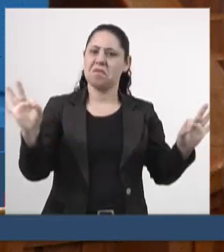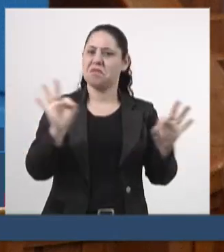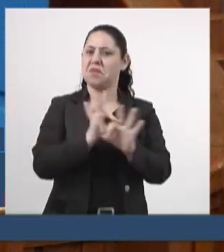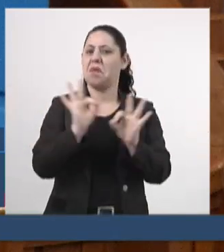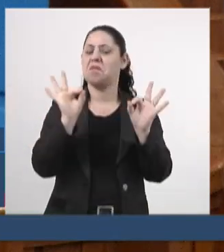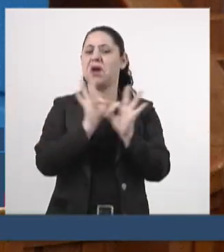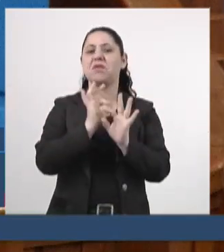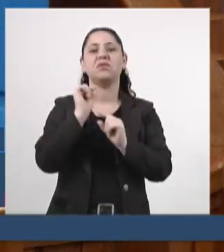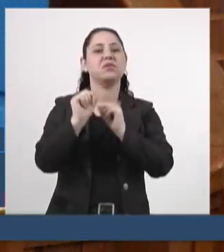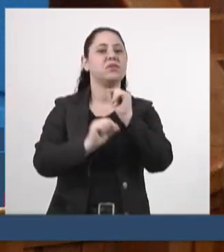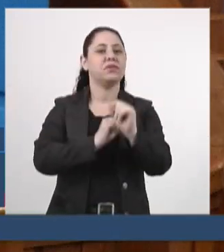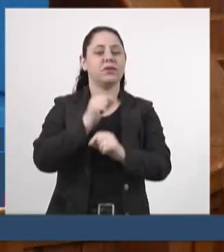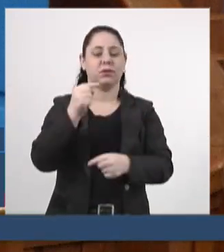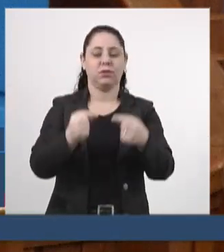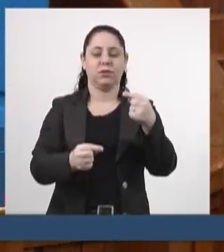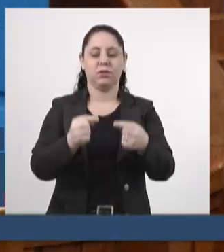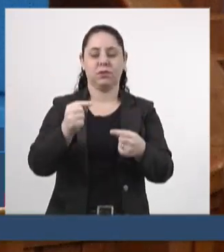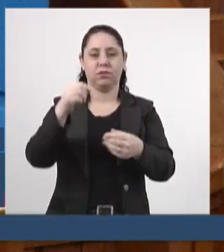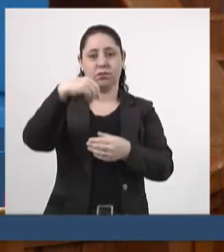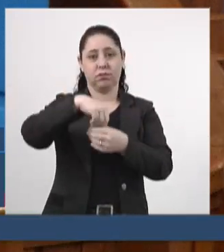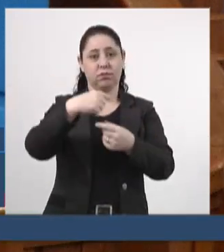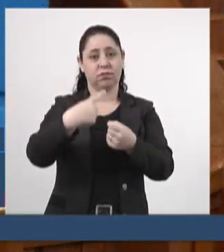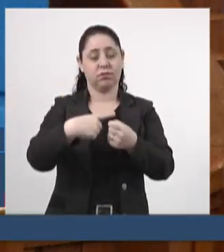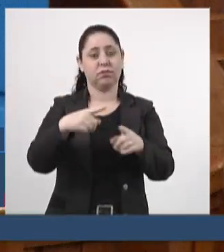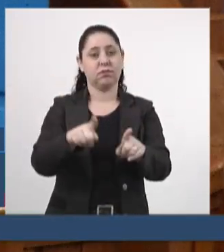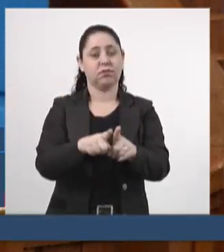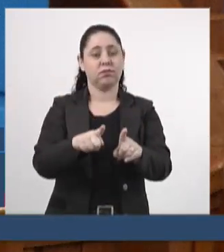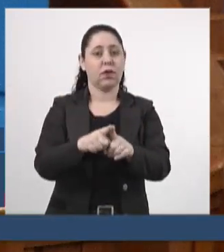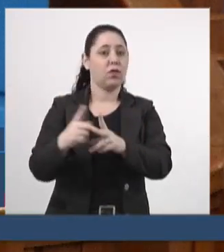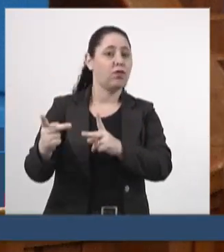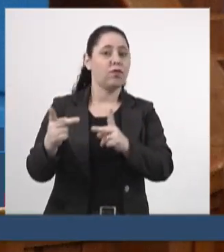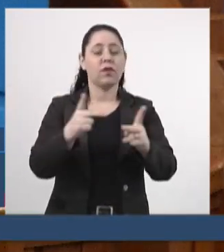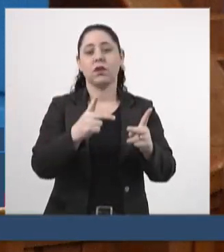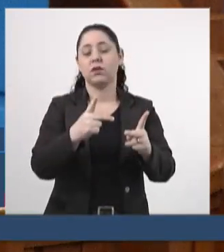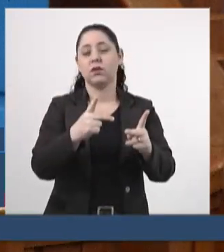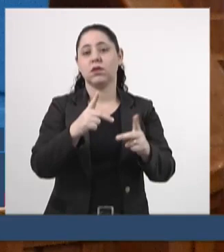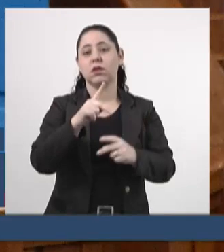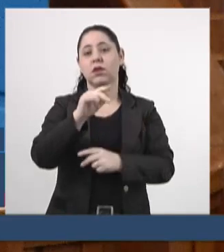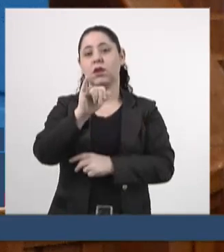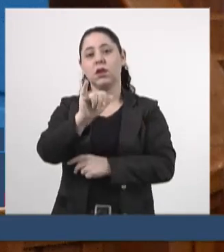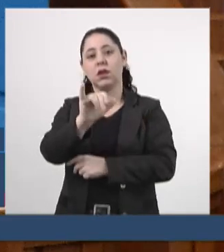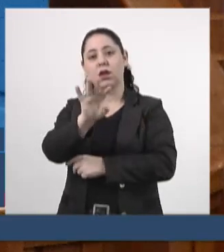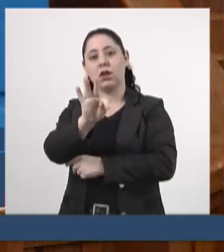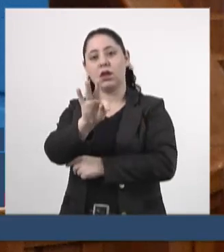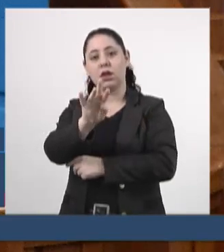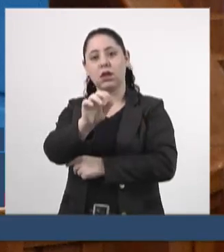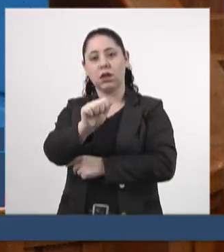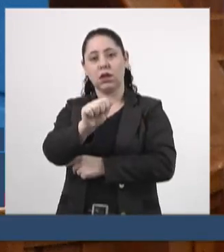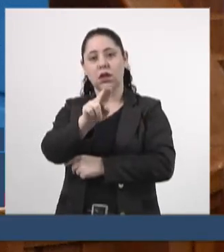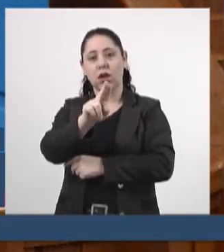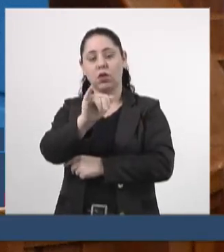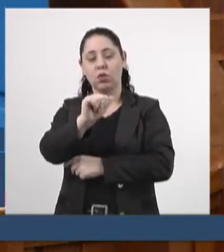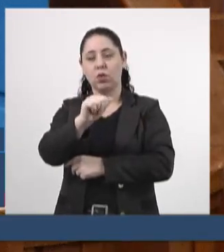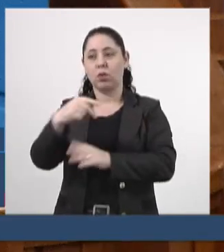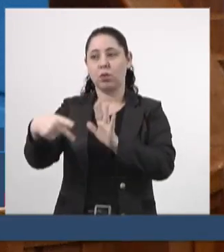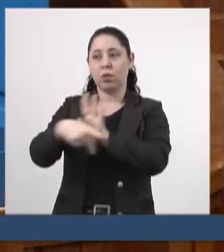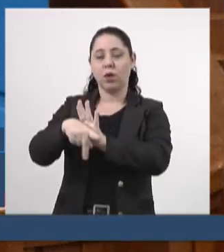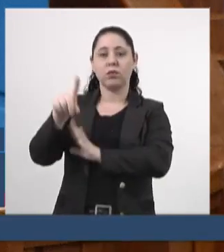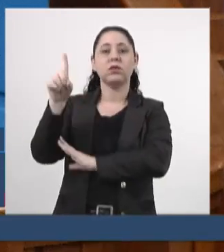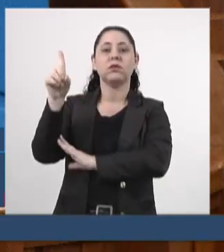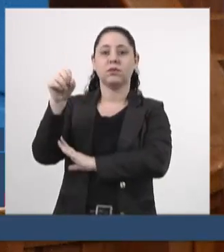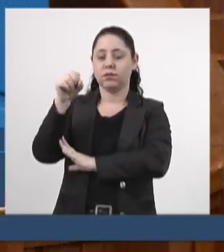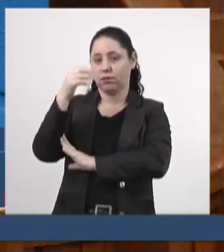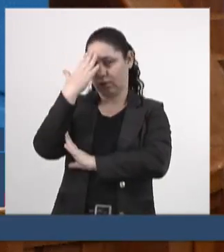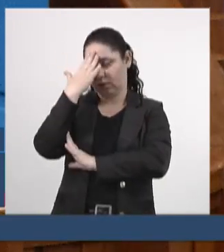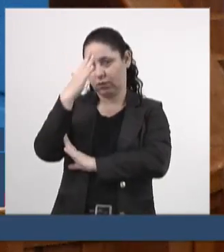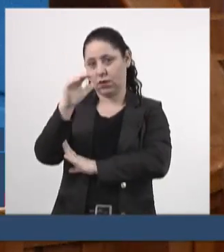discussão na cidade, nós tivemos também uma visita ao distrito de Itaúm no município de Dourados, quero agradecer ao